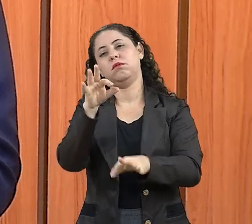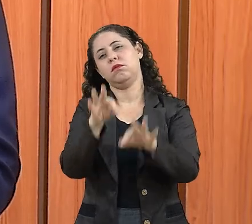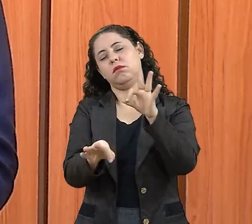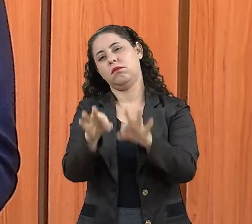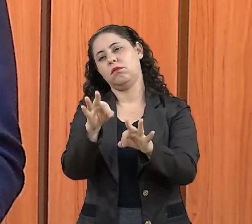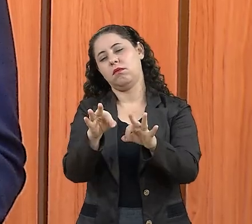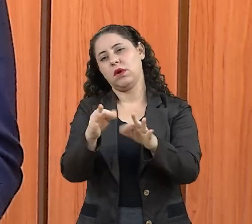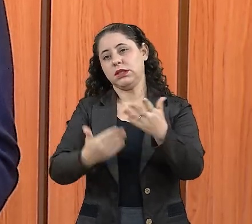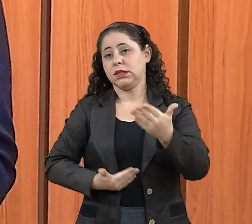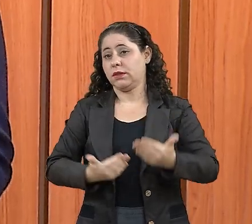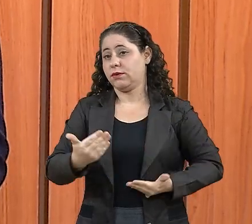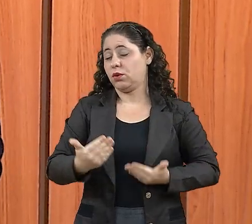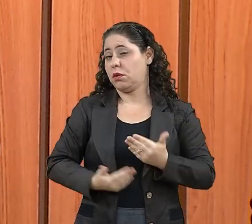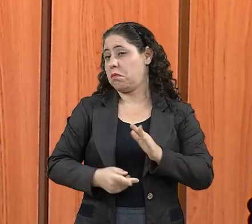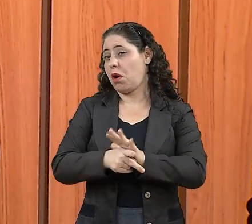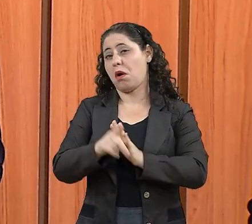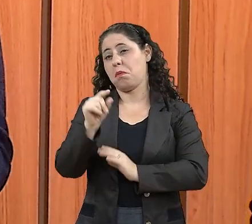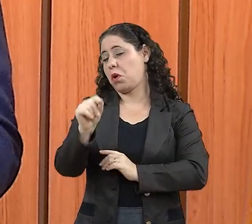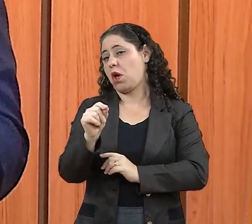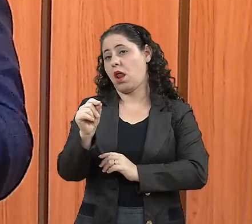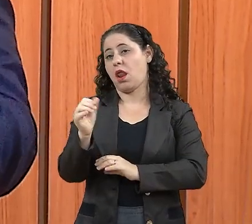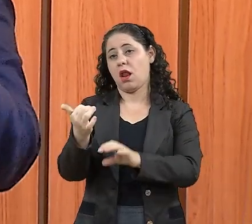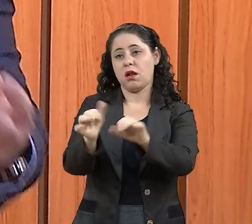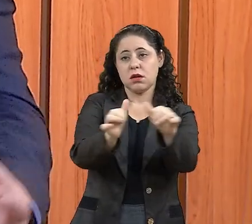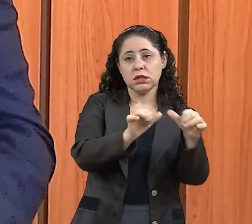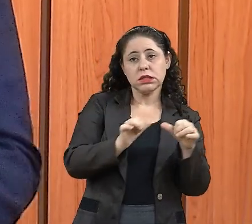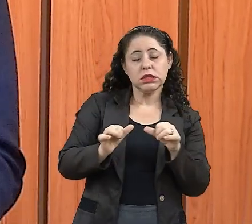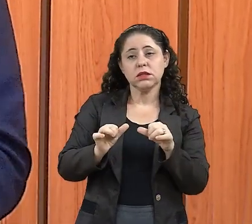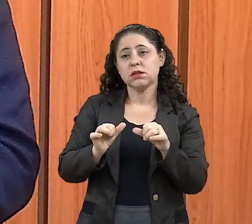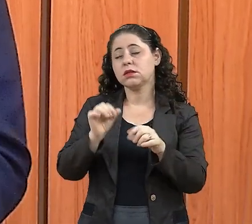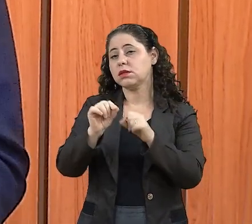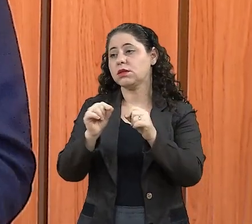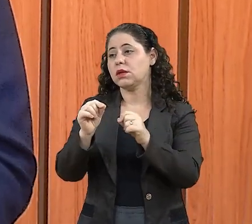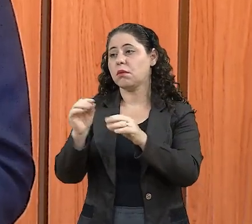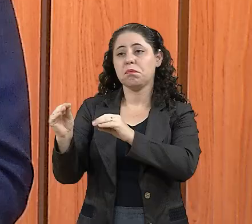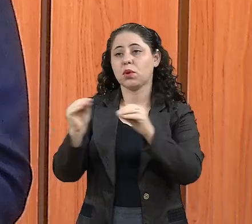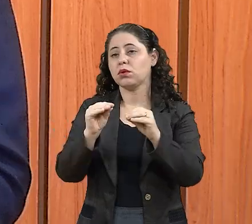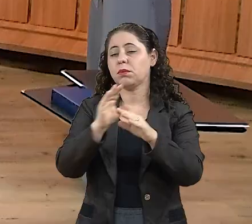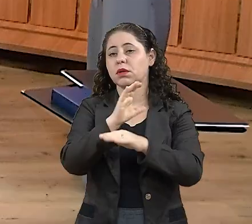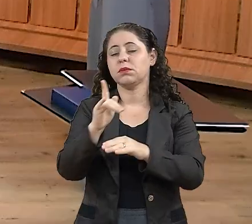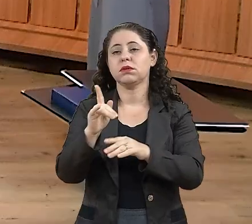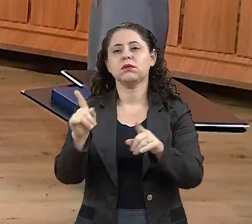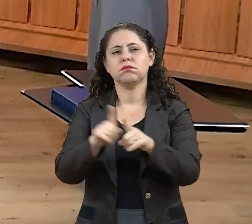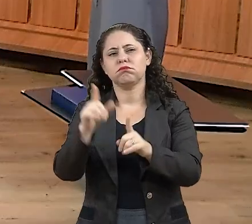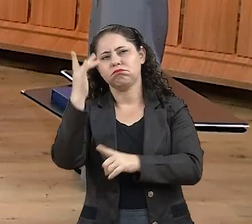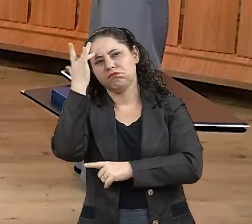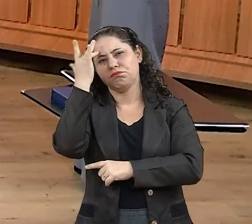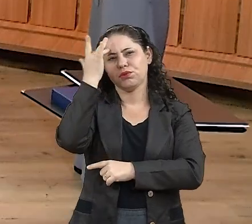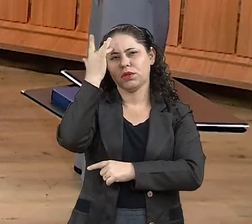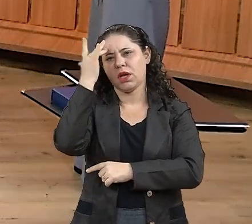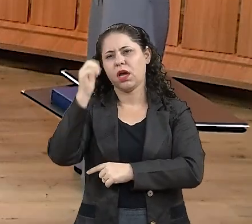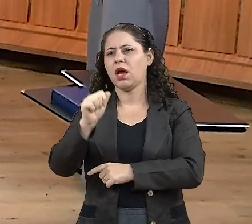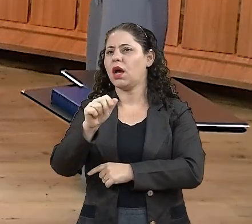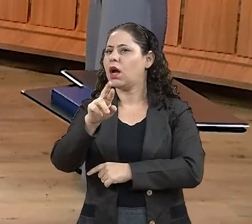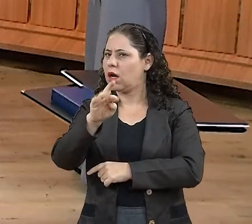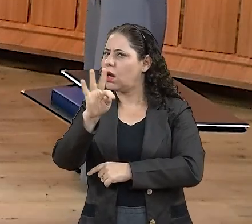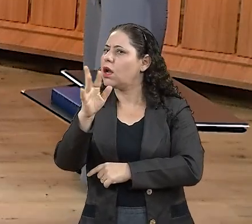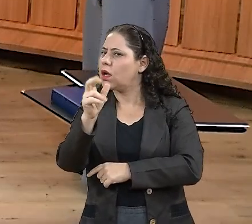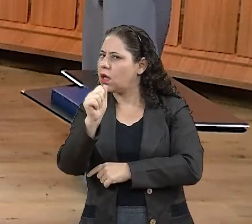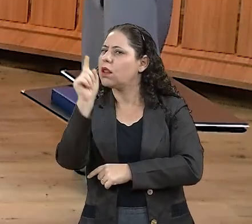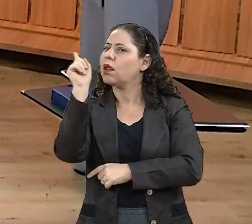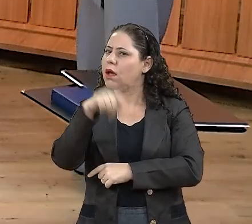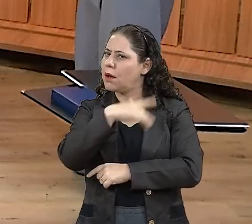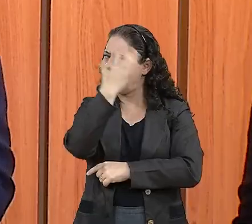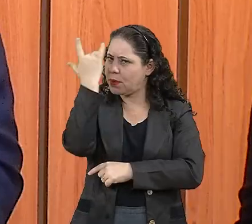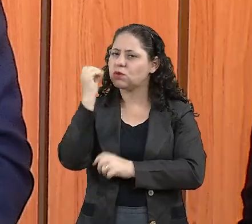servidor de analista, né? Que vem para cá. E eu acho até que a Aretha é uma pessoa que pode